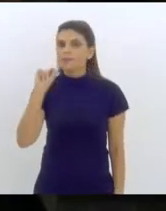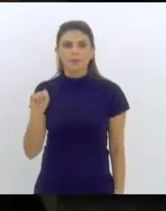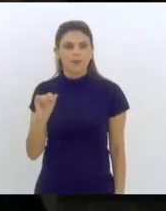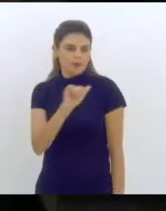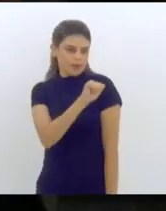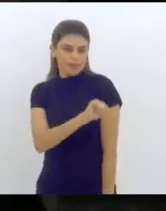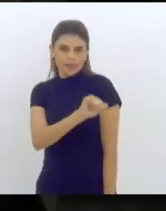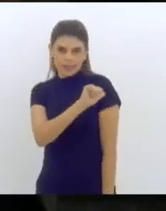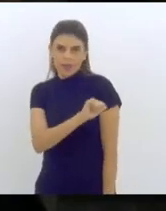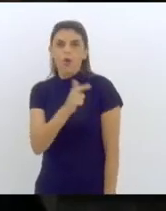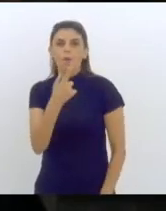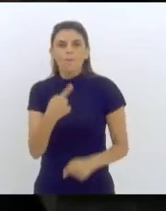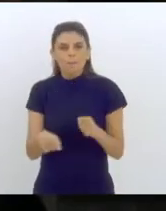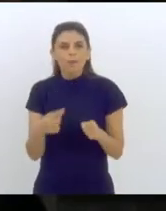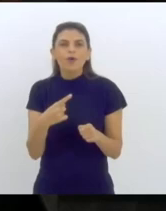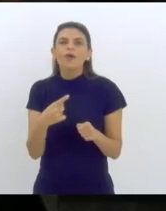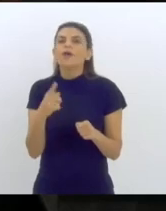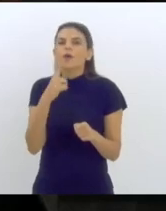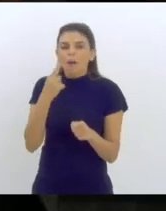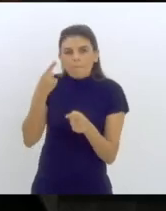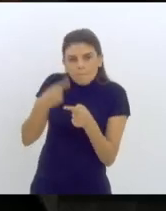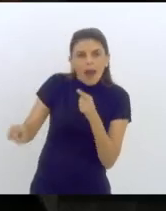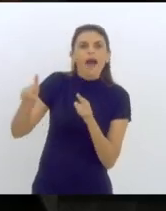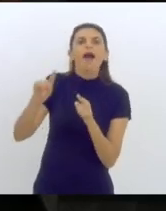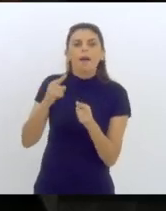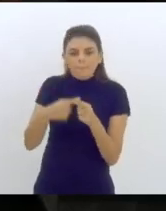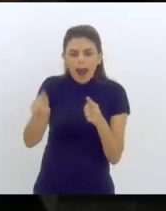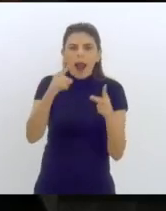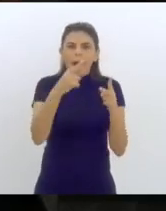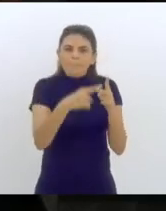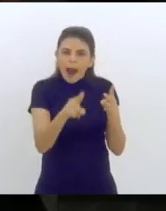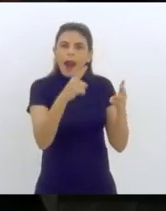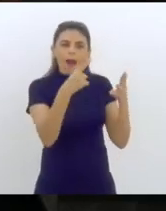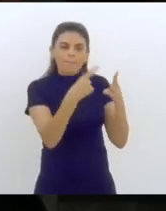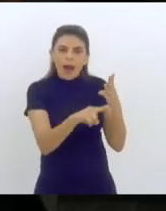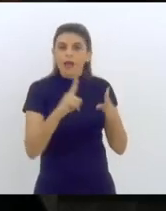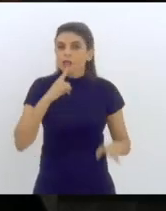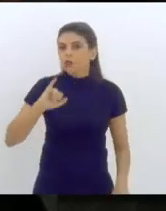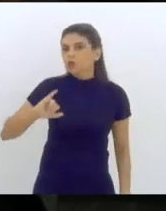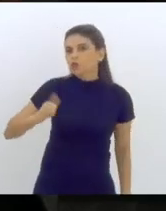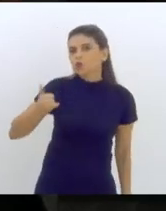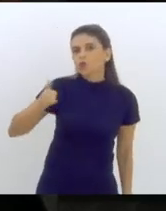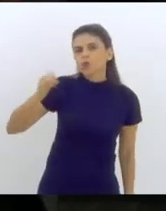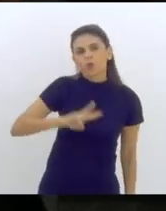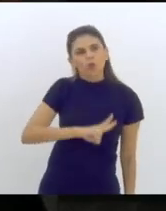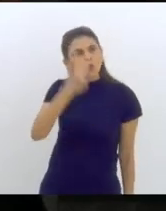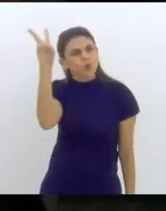pela aplicação de juros extorsivos.